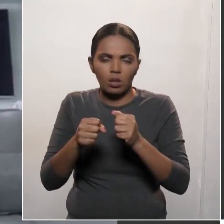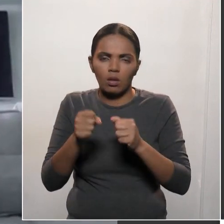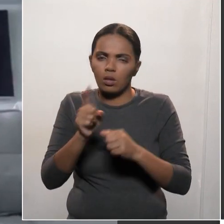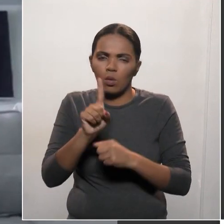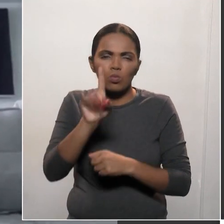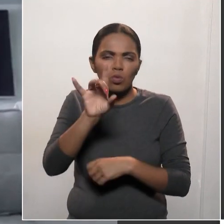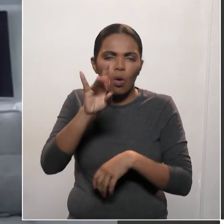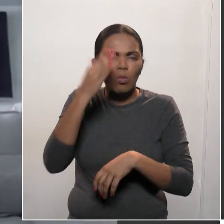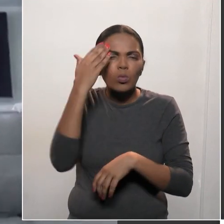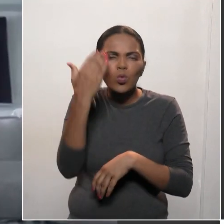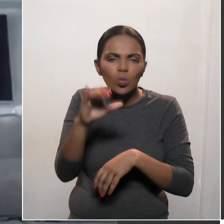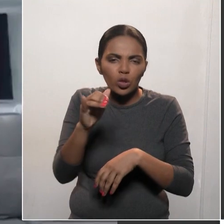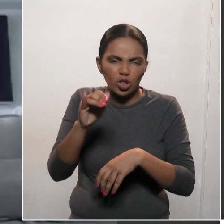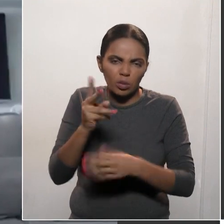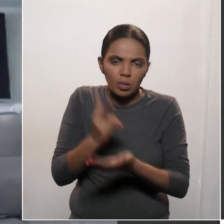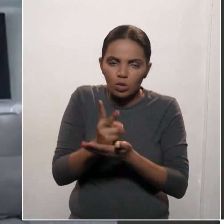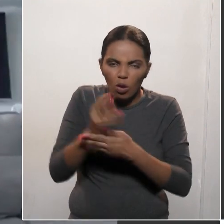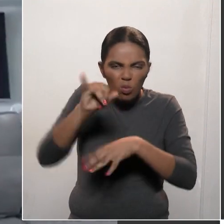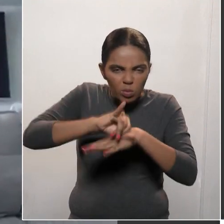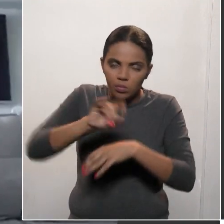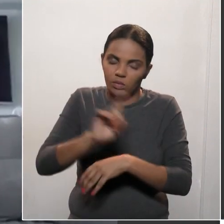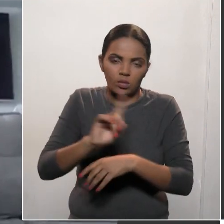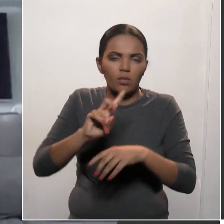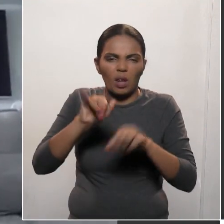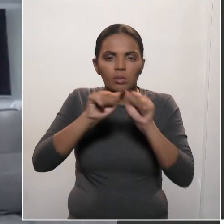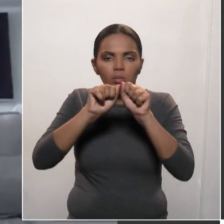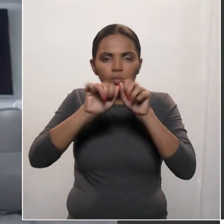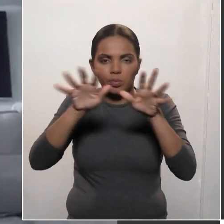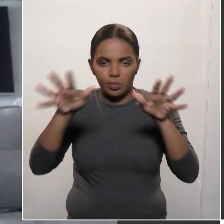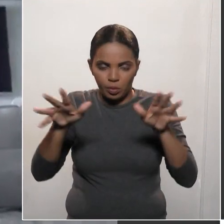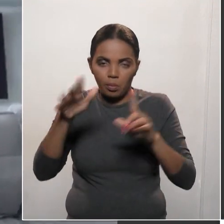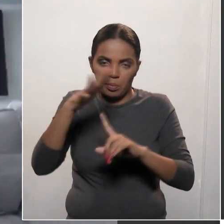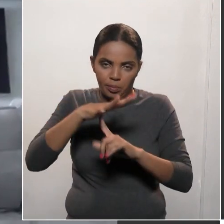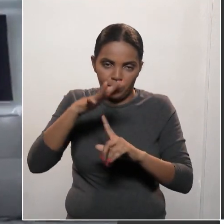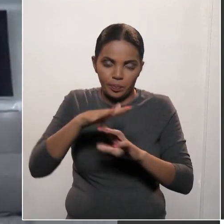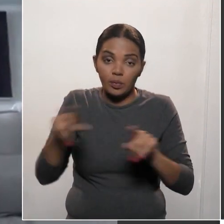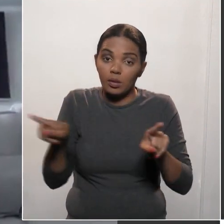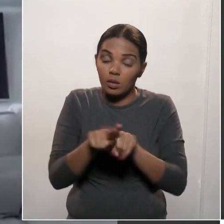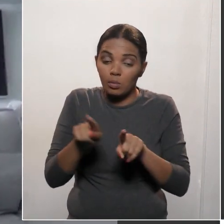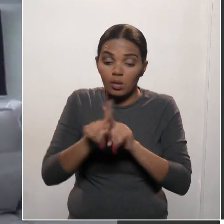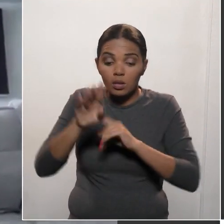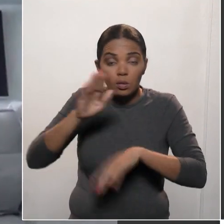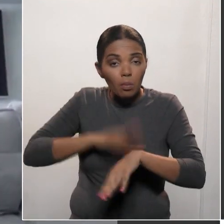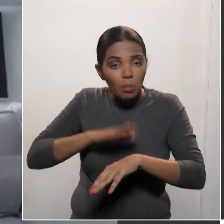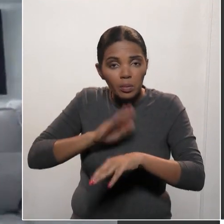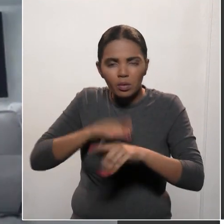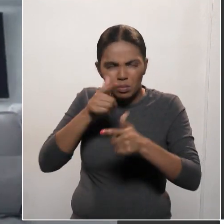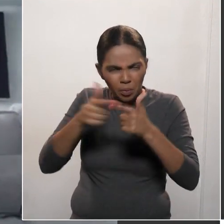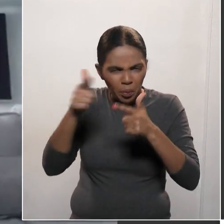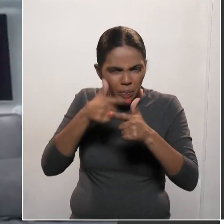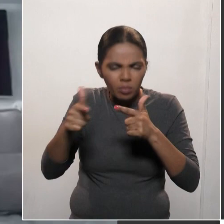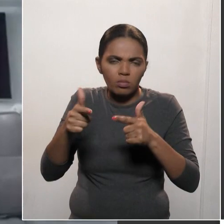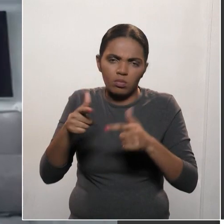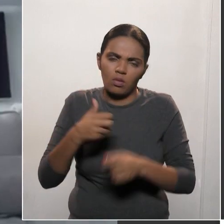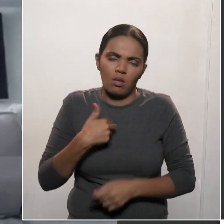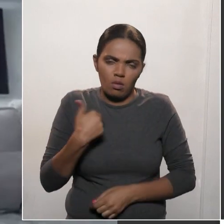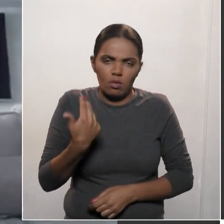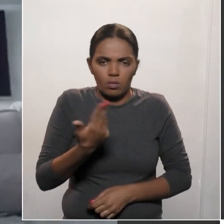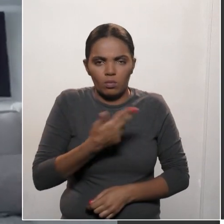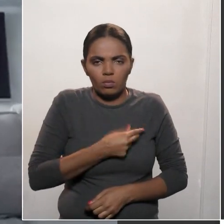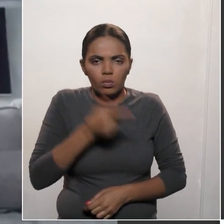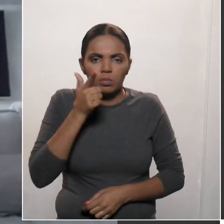presidente, poder nesse momento de crise quanto deputada ajudar a população